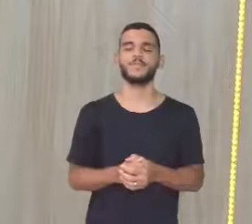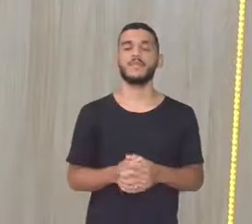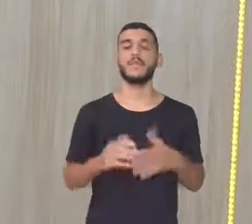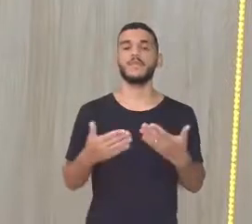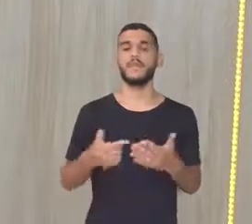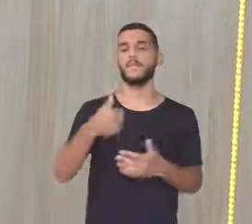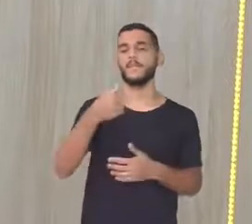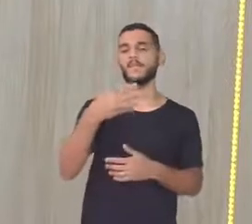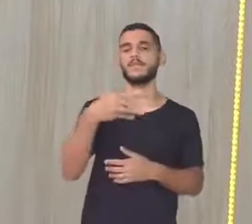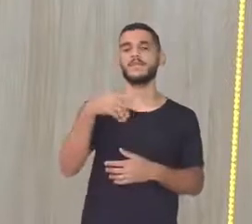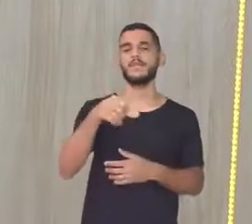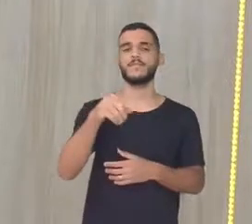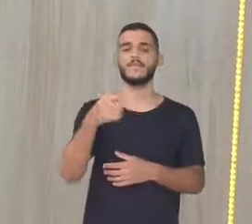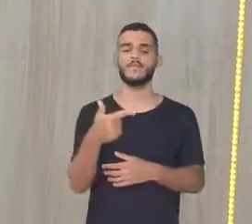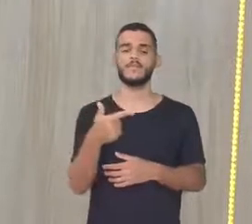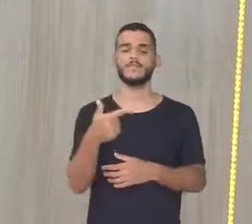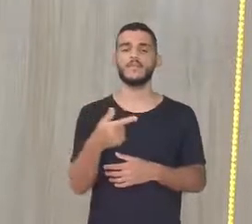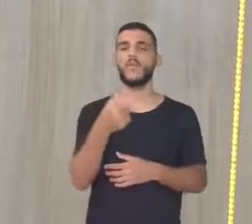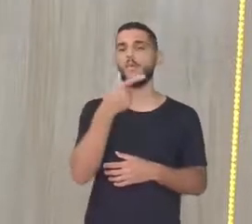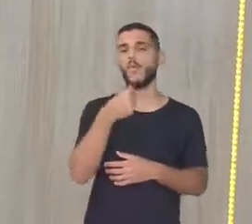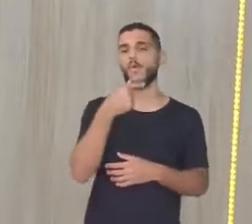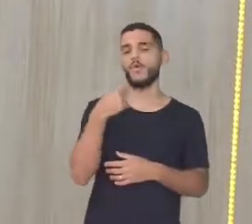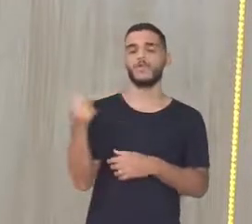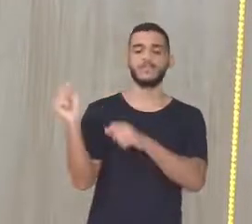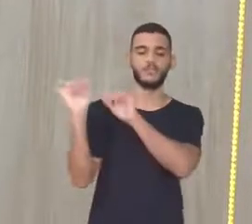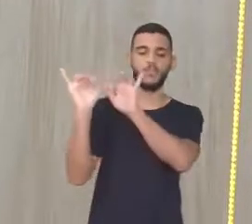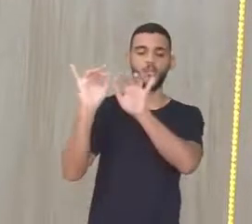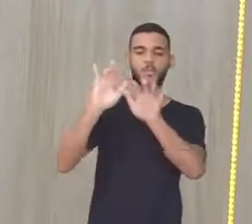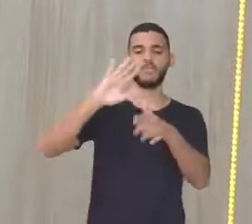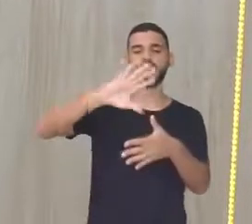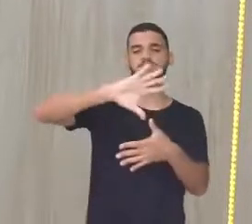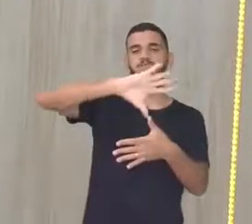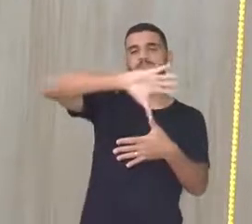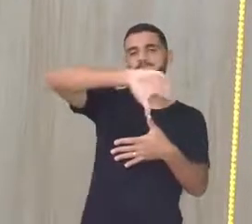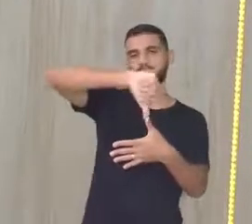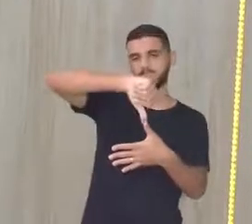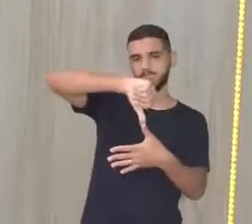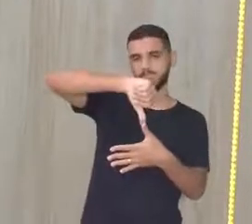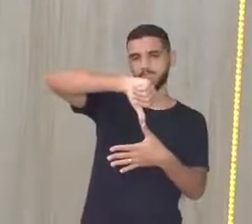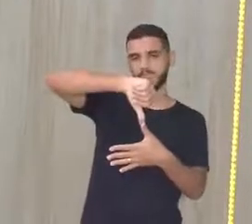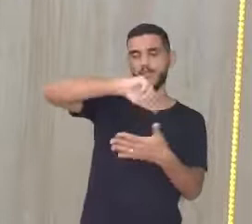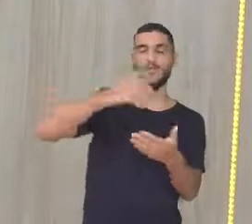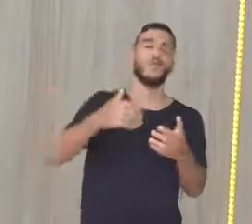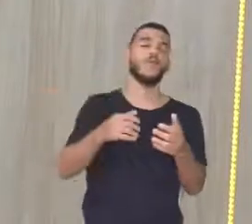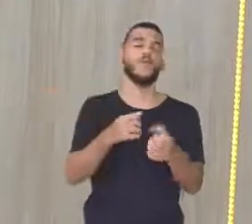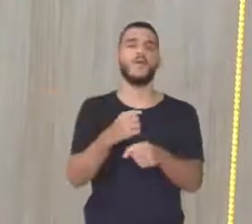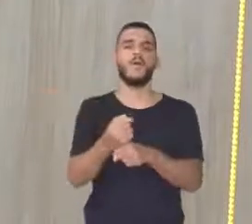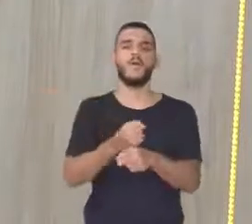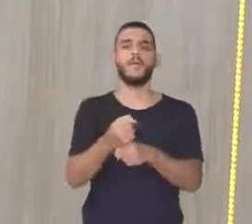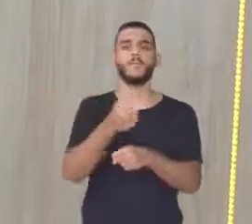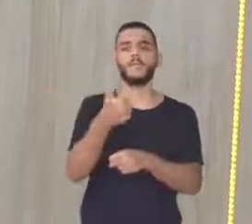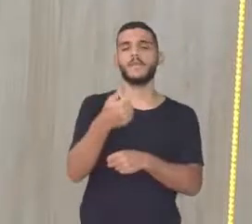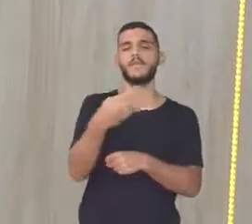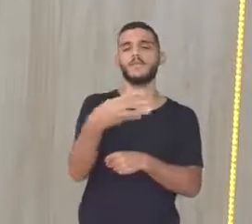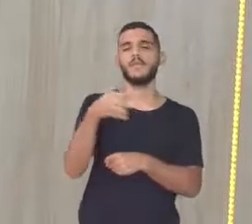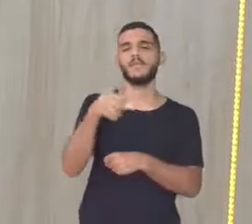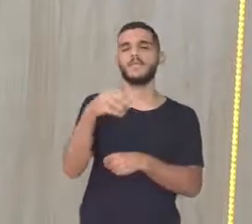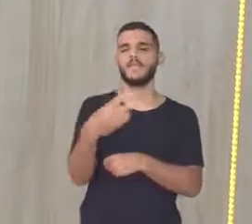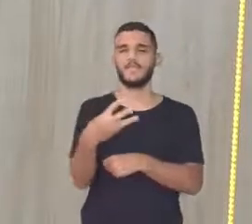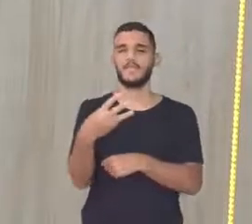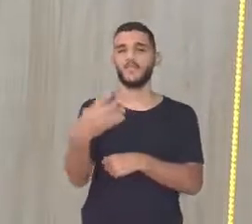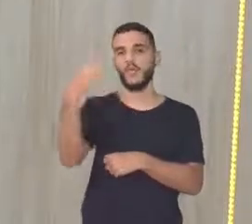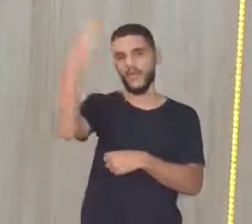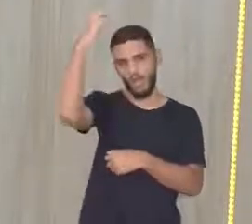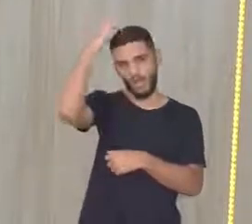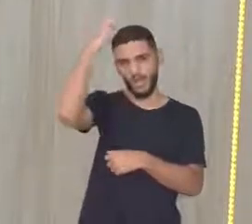1492 Colombo chega na América Central Em 1493 Os reis de Portugal e Espanha